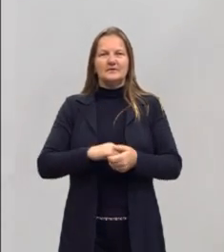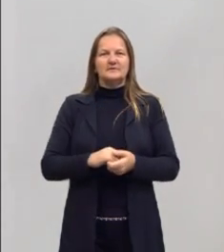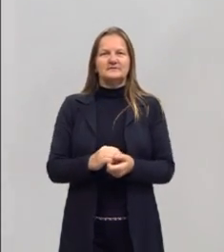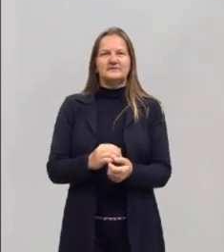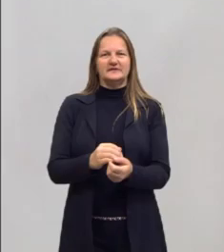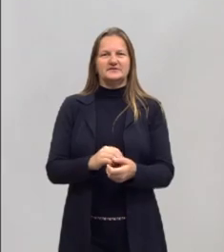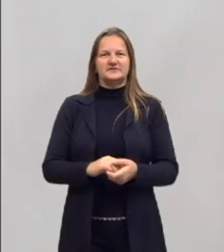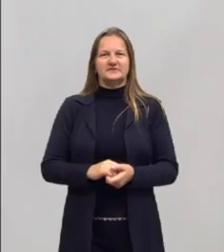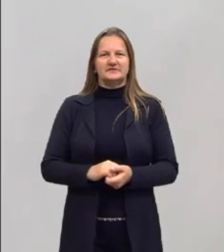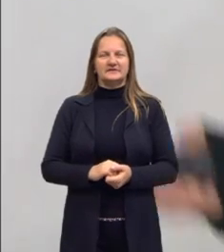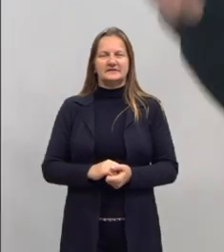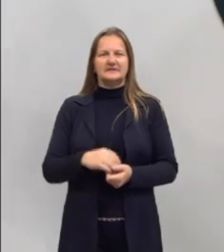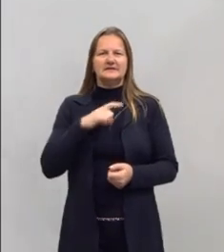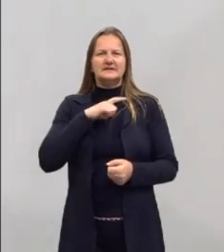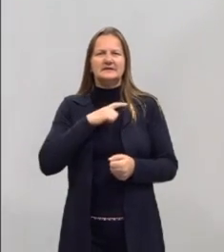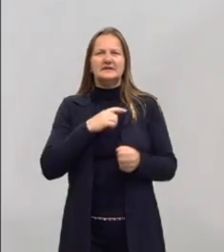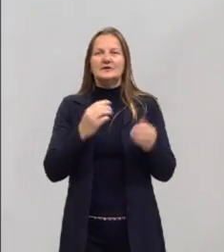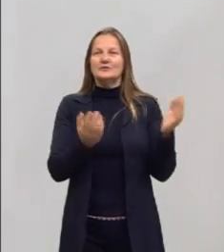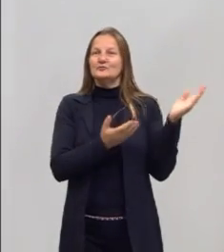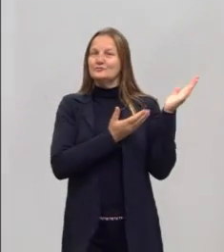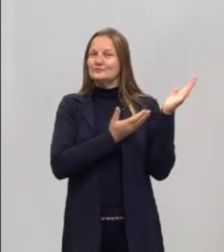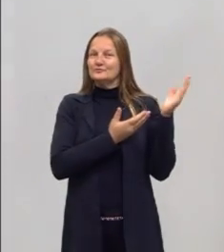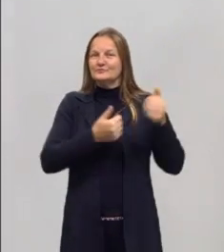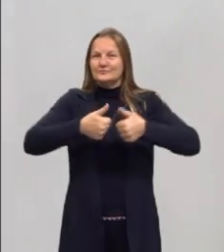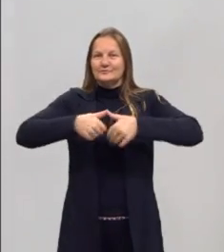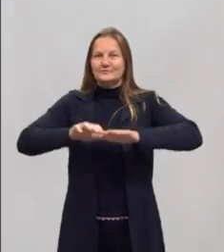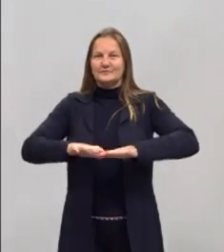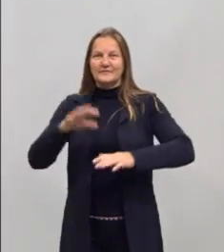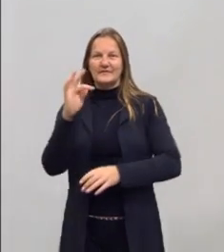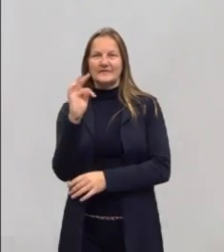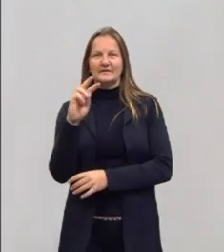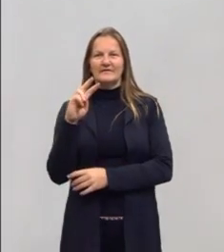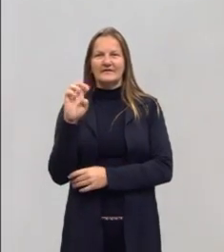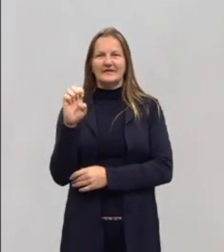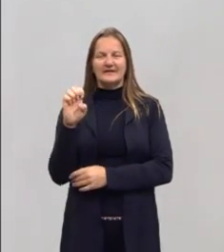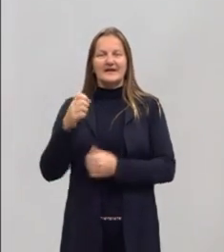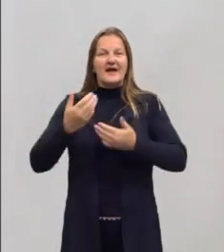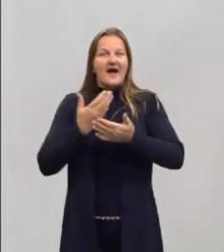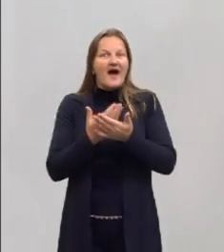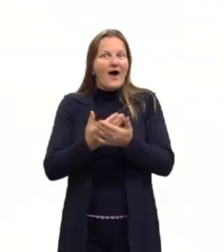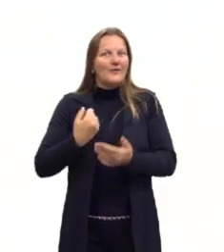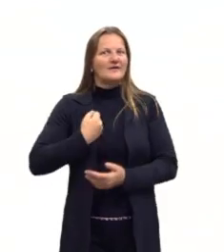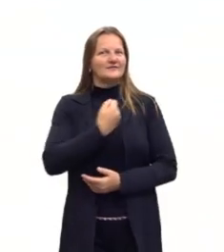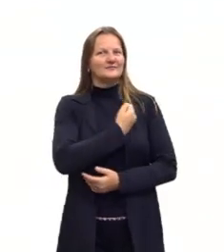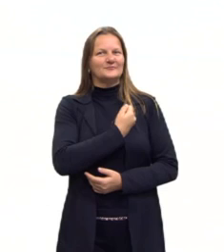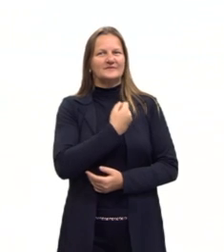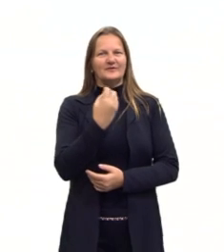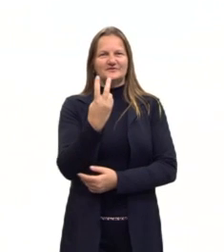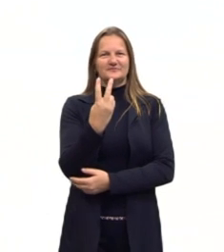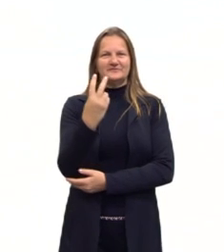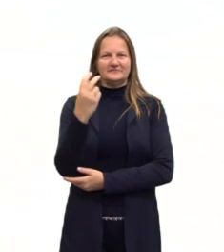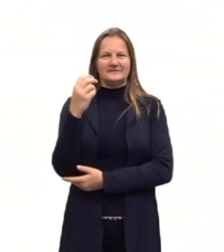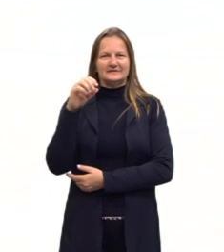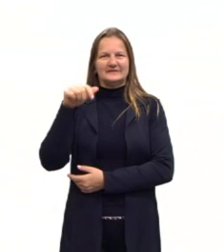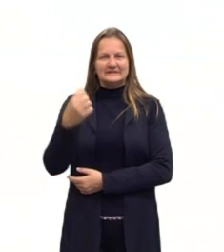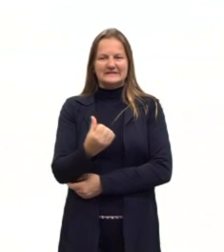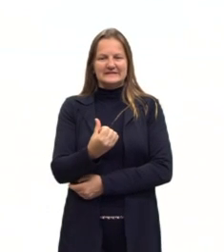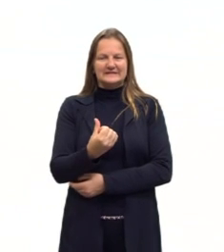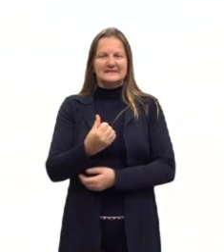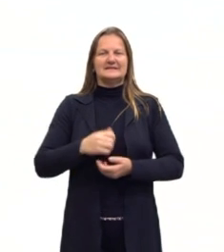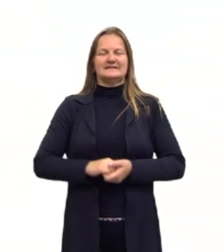da camiseta do pré-ENEM, aqui nos estúdios da TVE, para a nossa aula de número 26.